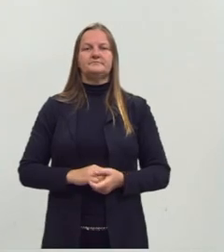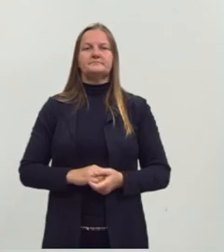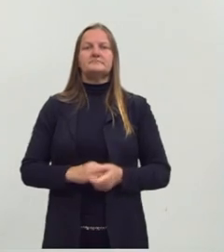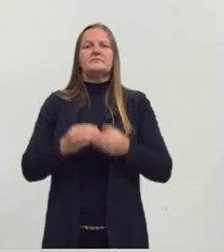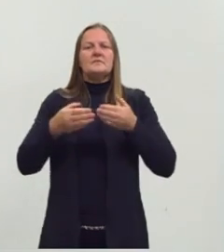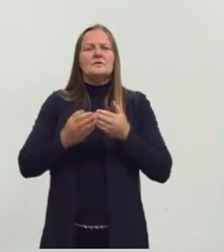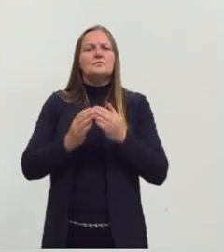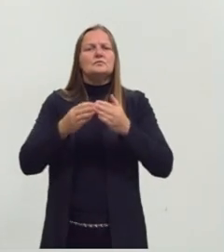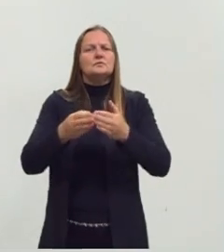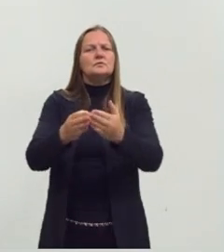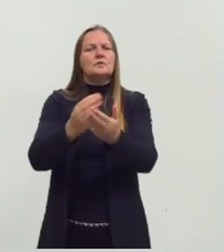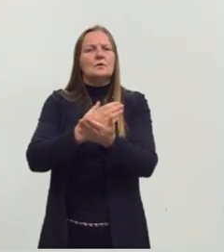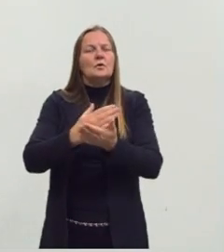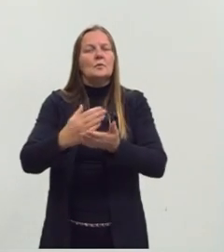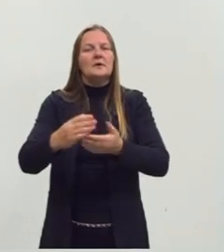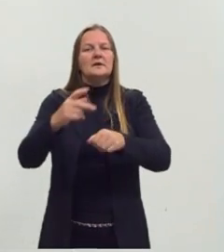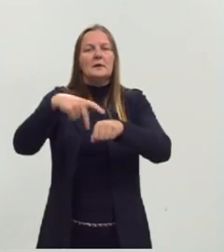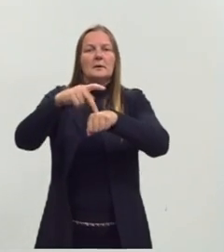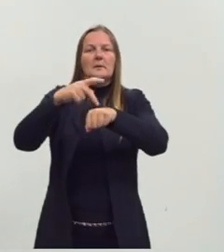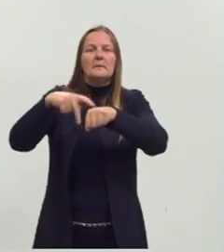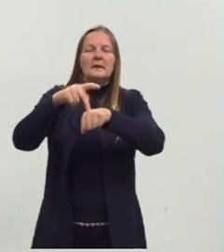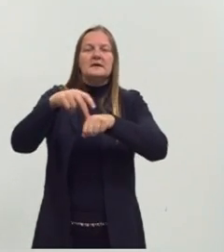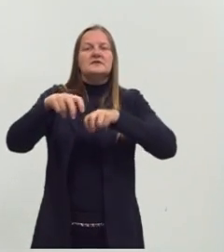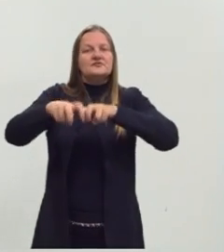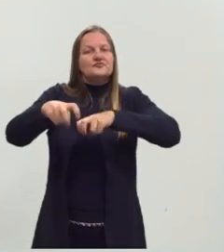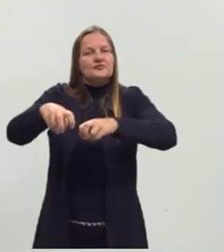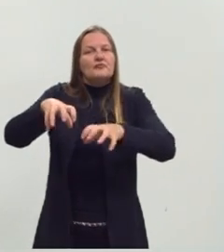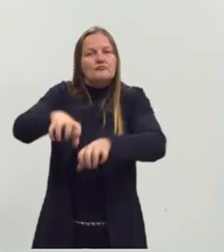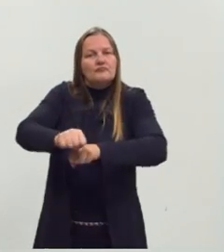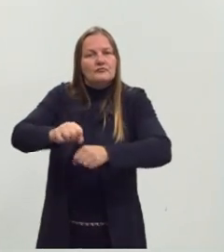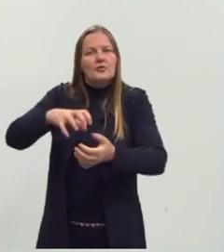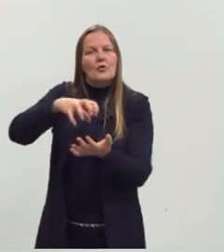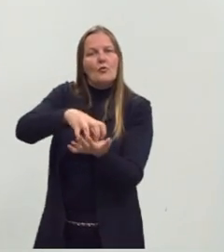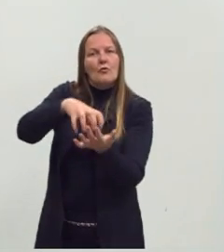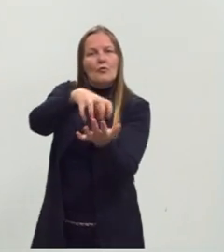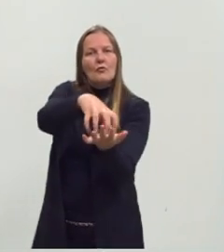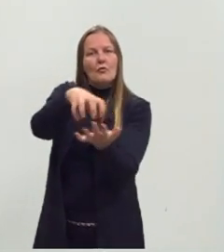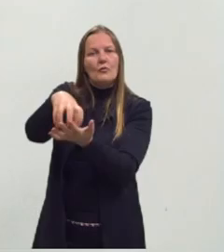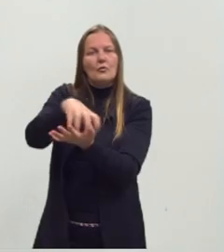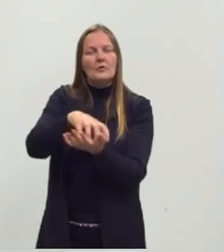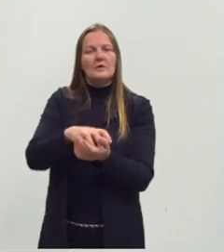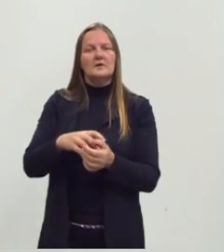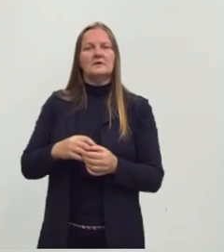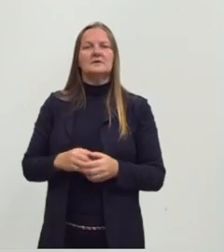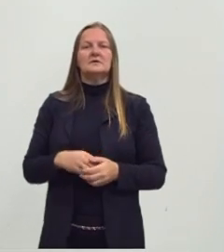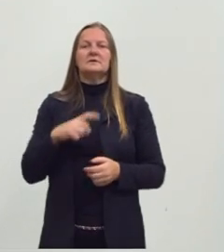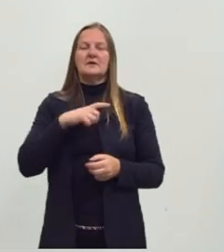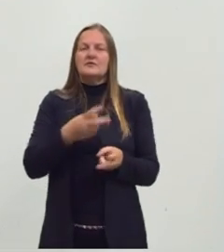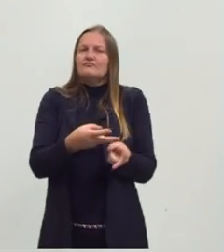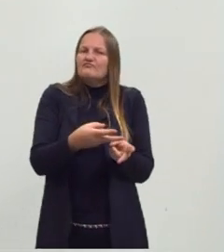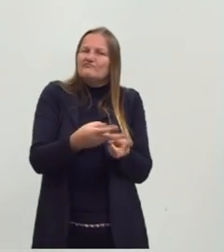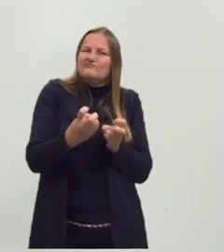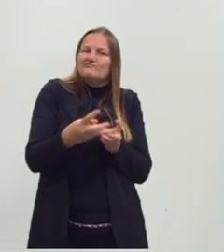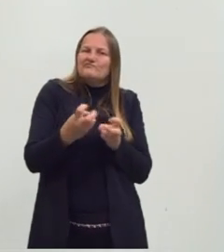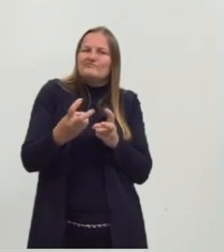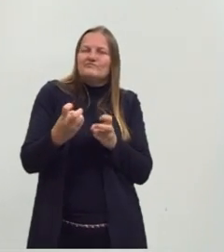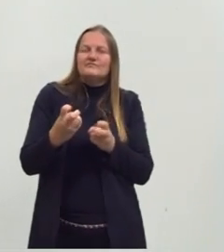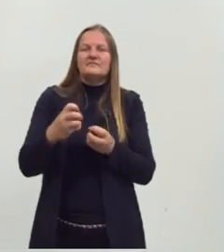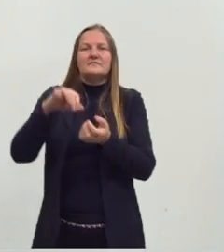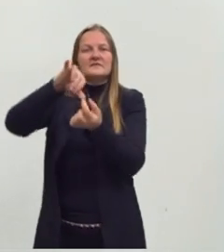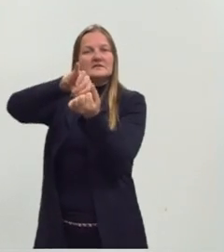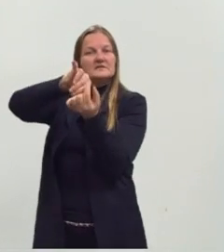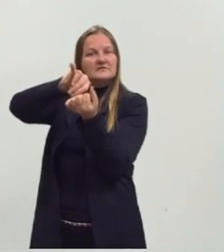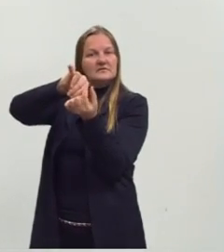navegações, que os países que foram colonizados, foram dominados, são explorados por países do centro